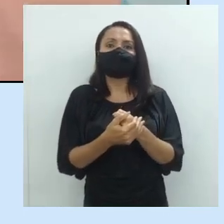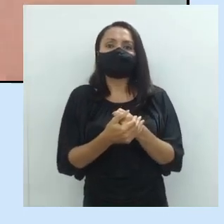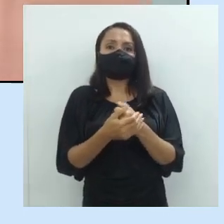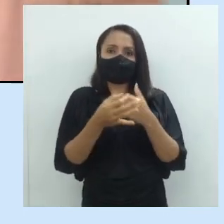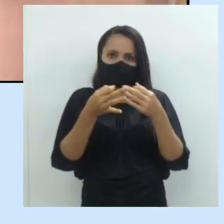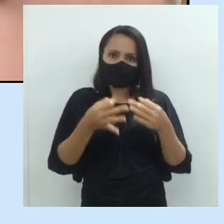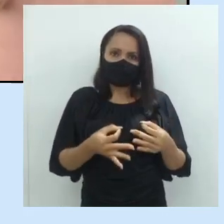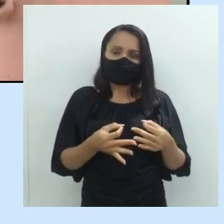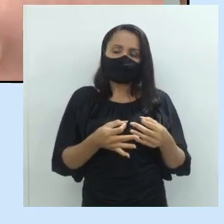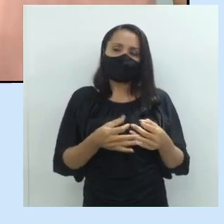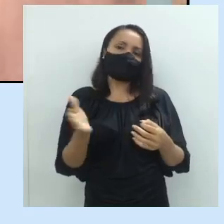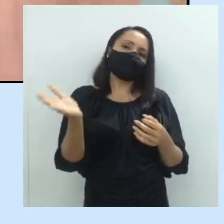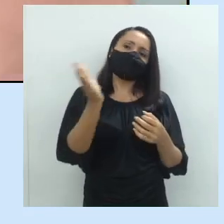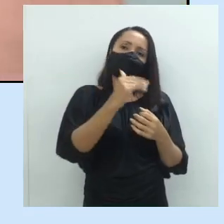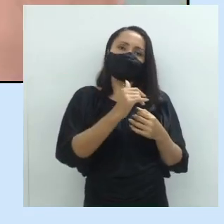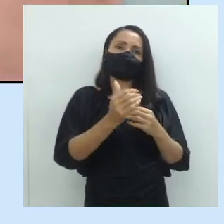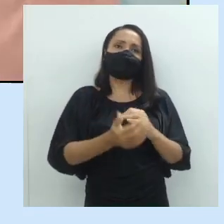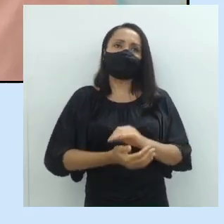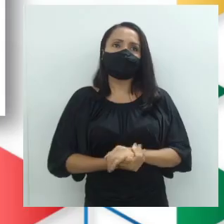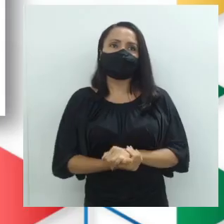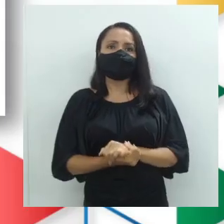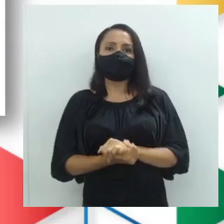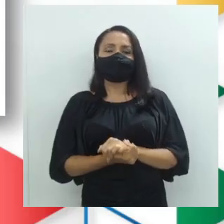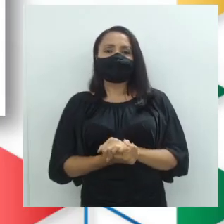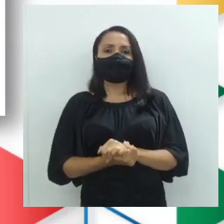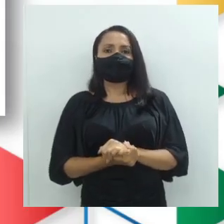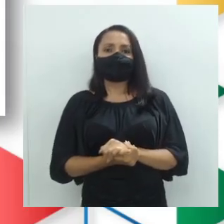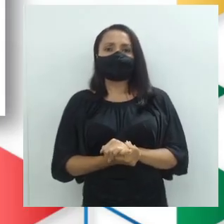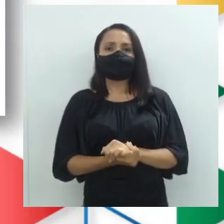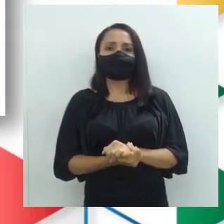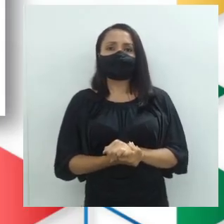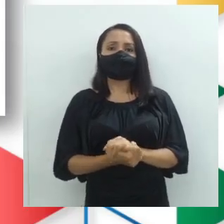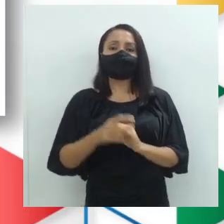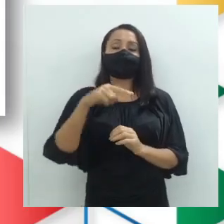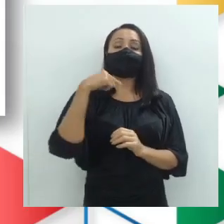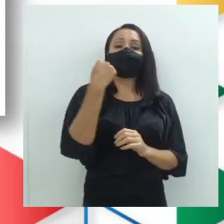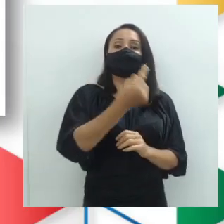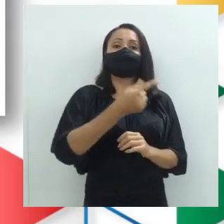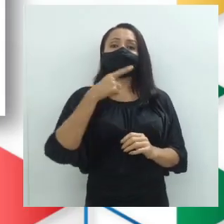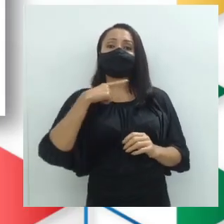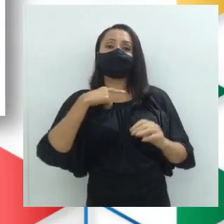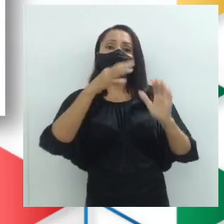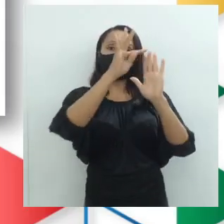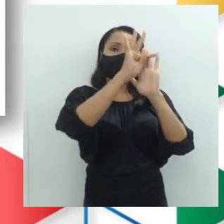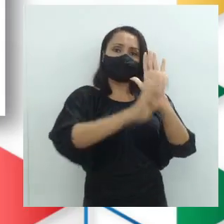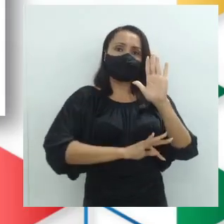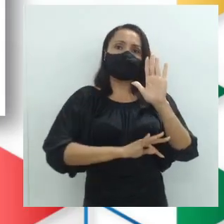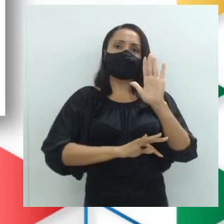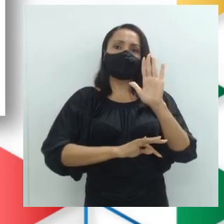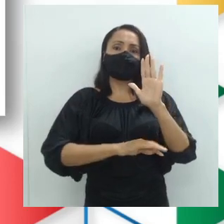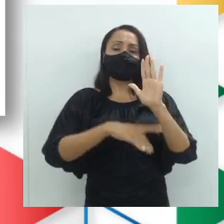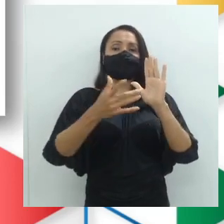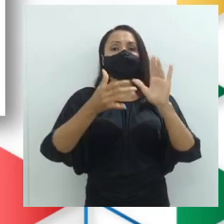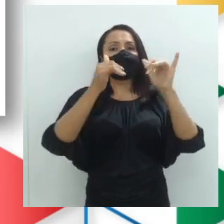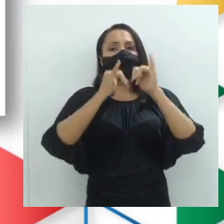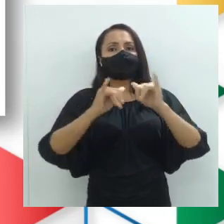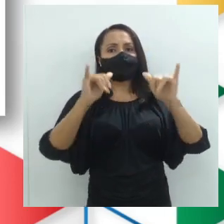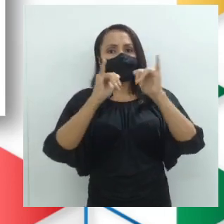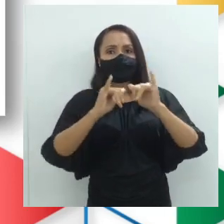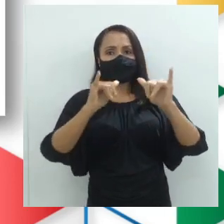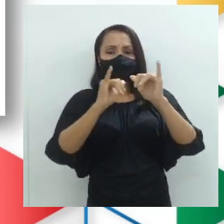certo? E vamos adiante. Olhem só na tela. Nós temos um texto que é composto por informações